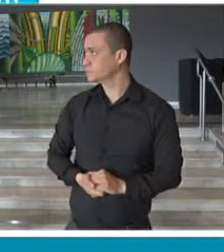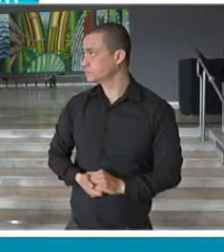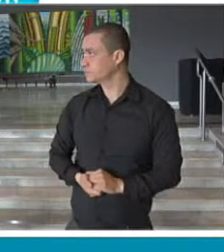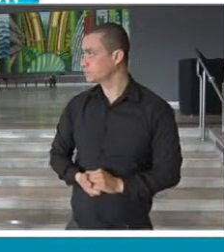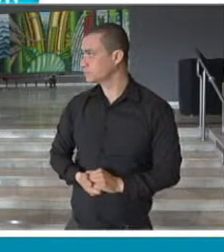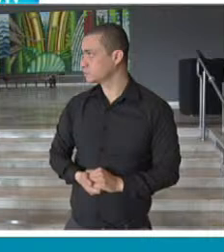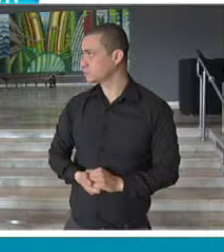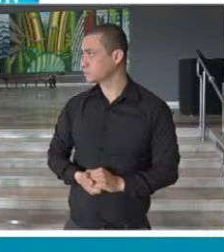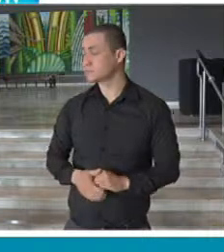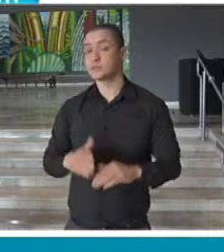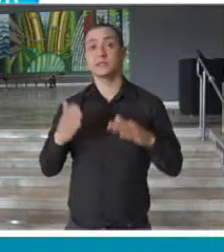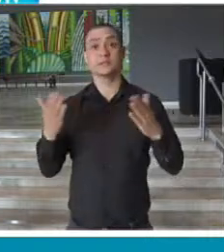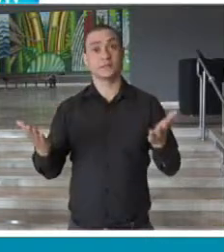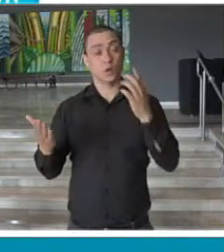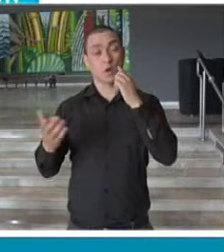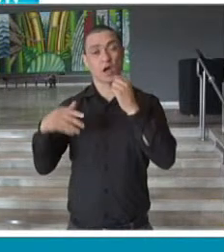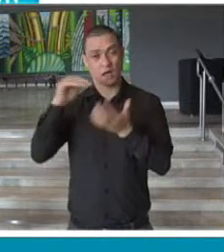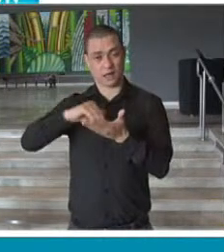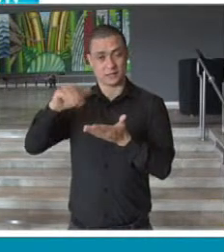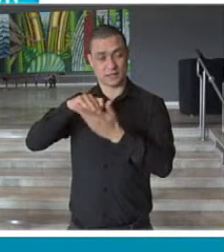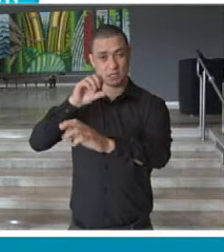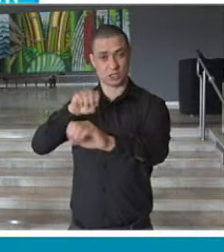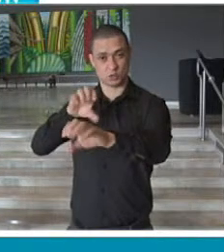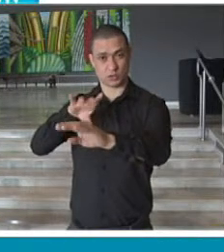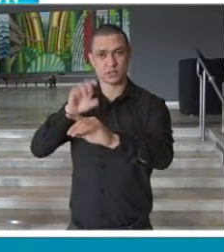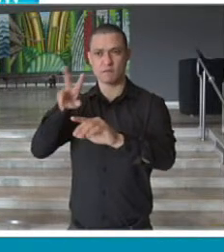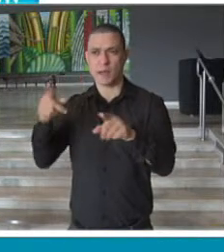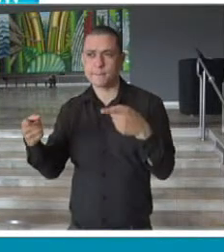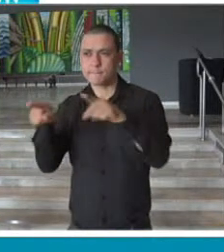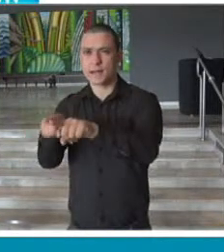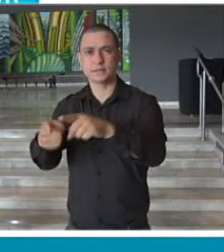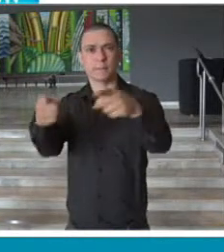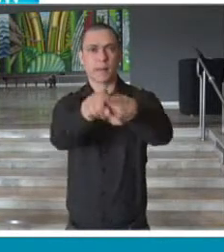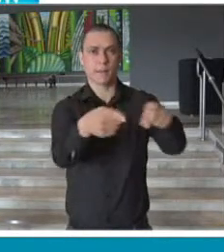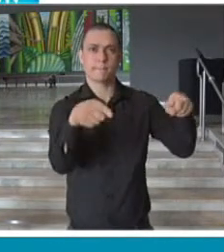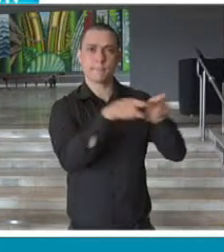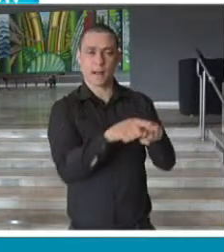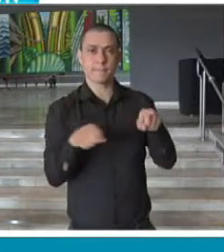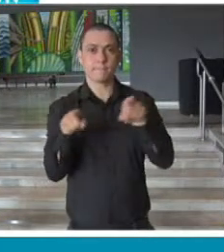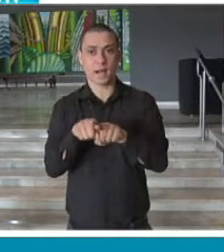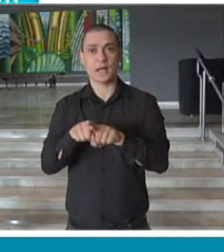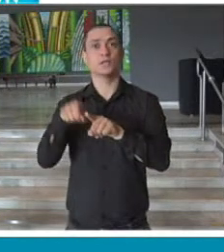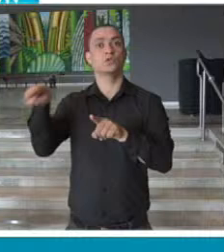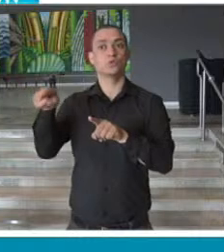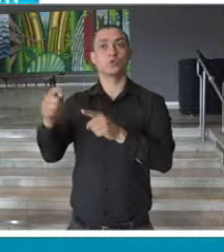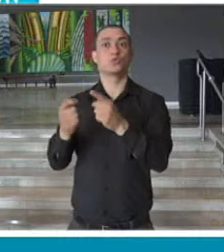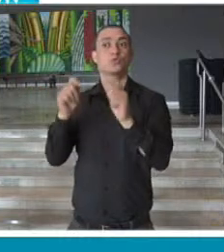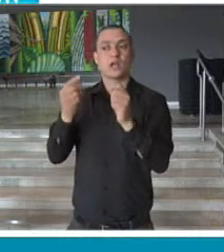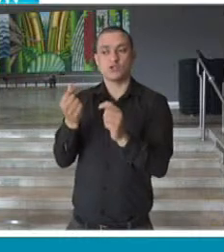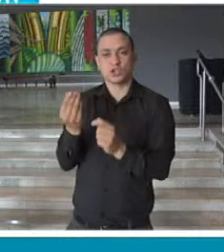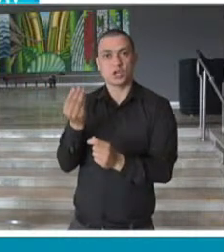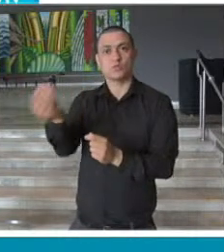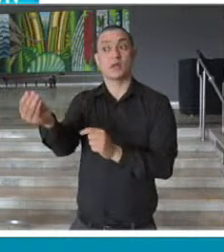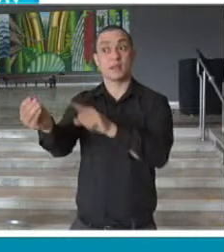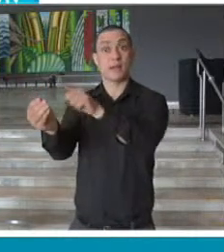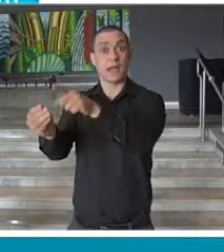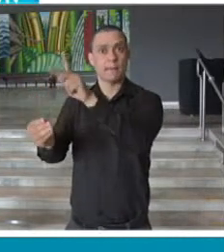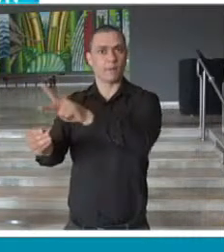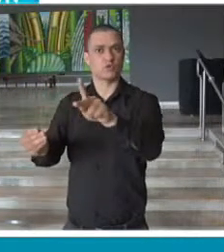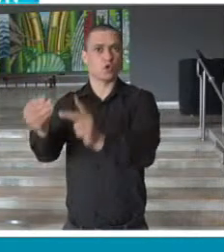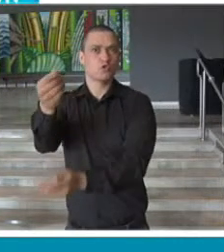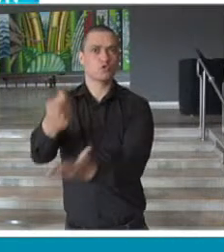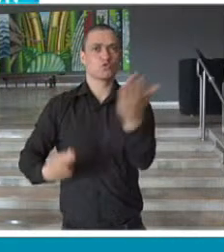Então a Secretaria de Educação vai fazer diversas parcerias para o fornecimento tanto do crédito quanto condições especiais aos docentes. Temos